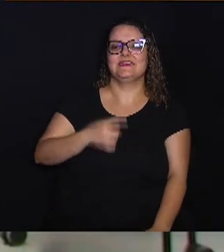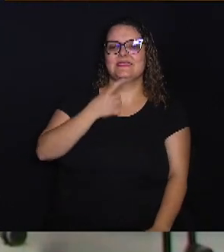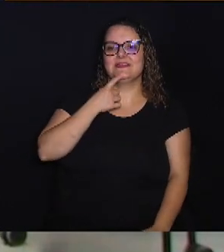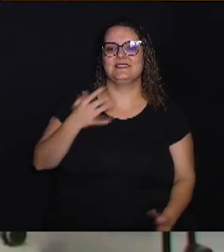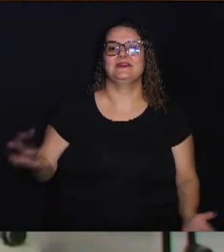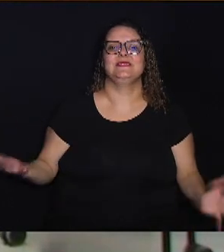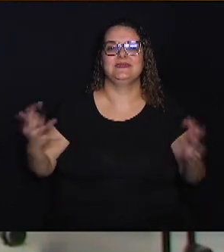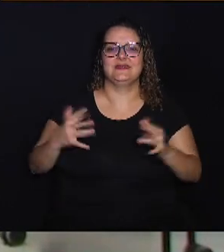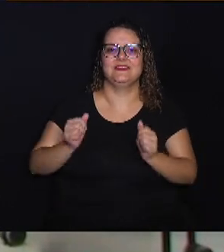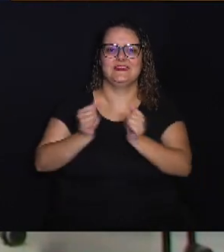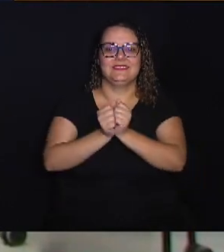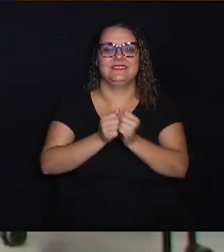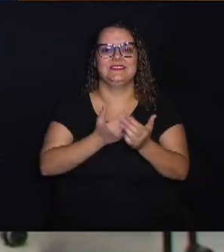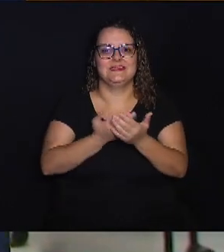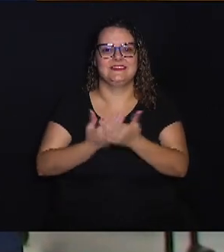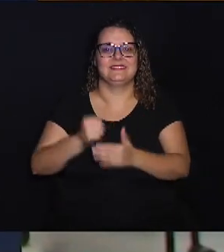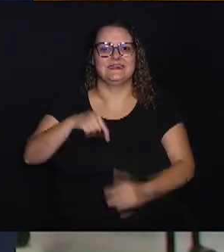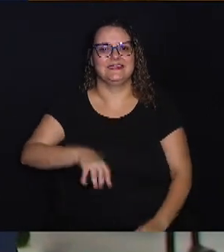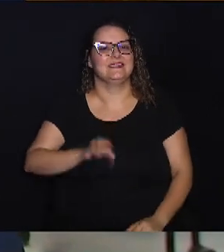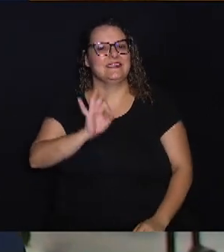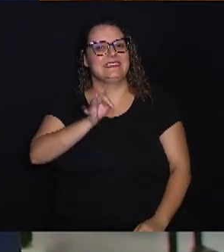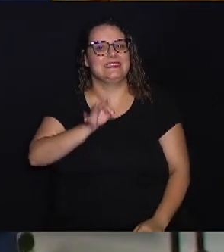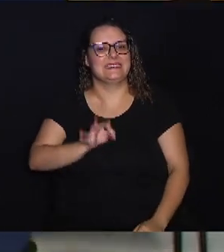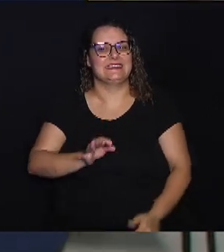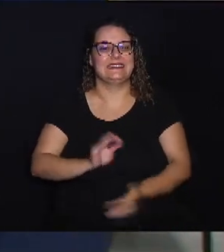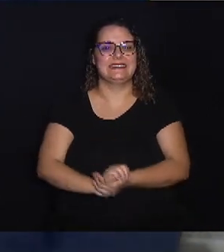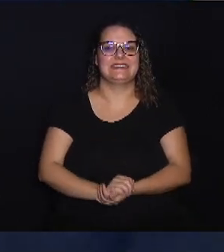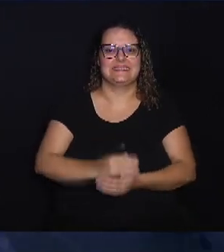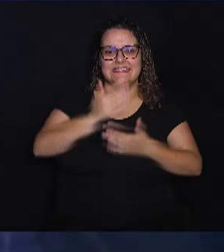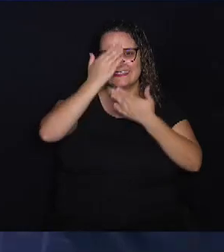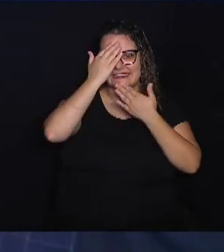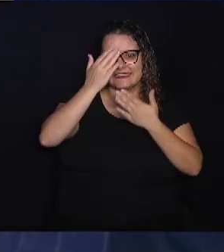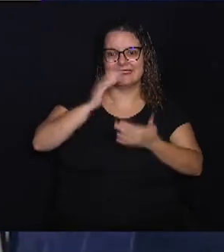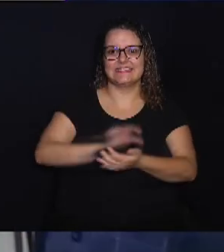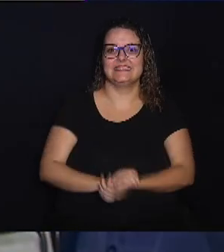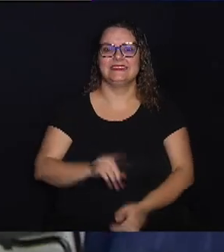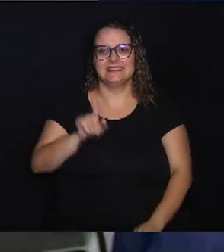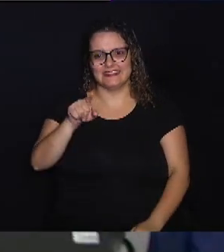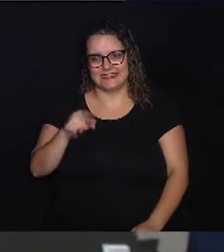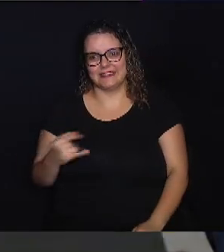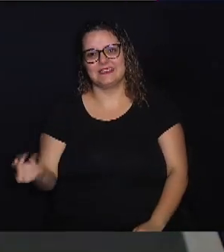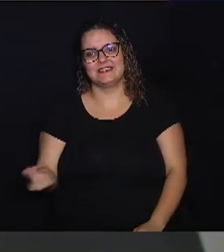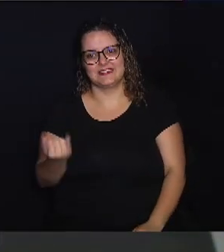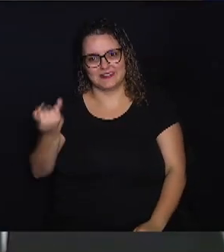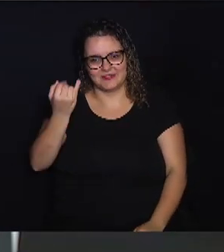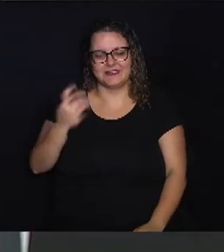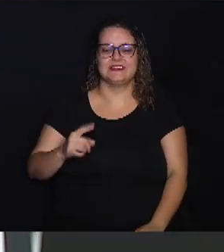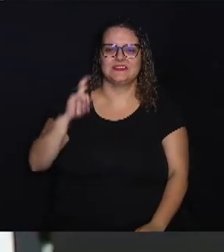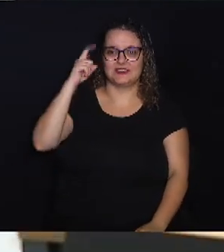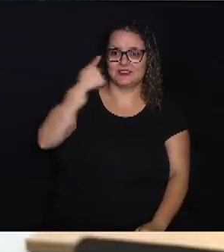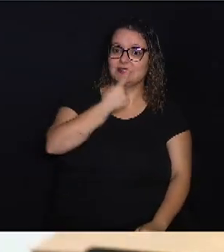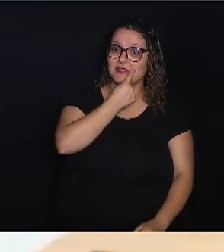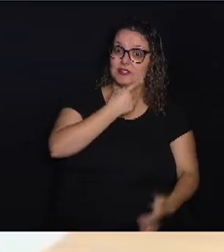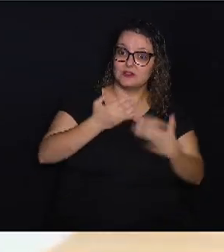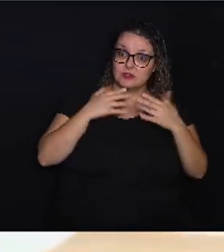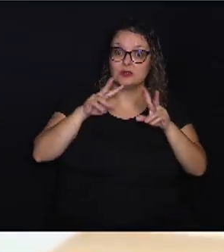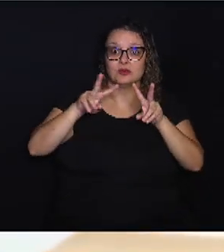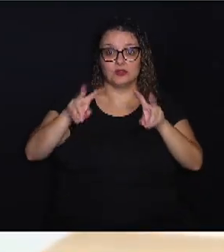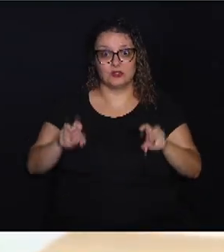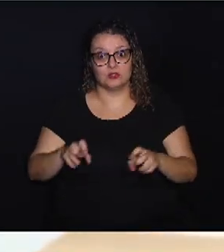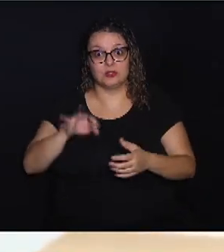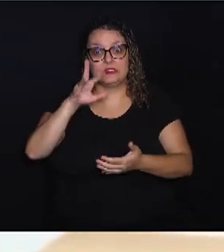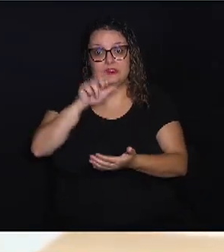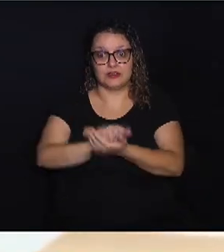em peso aqui estudar na Ilum. Com certeza, com certeza, muito obrigado, é isso aí, portanto, Mirna, conversamos falando a respeito das